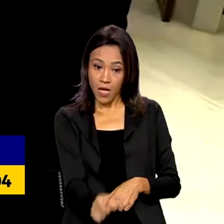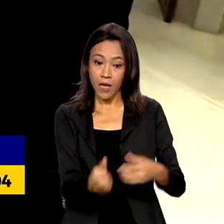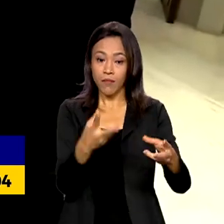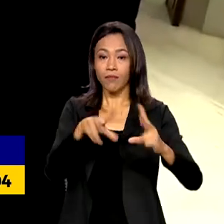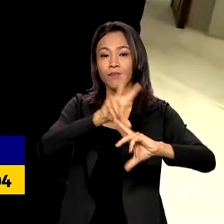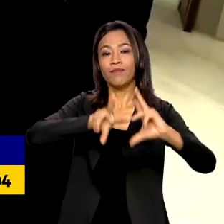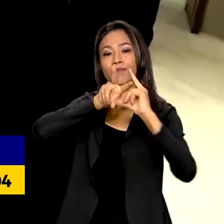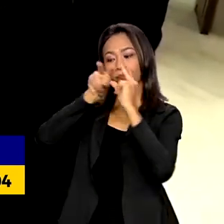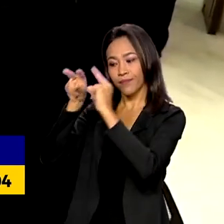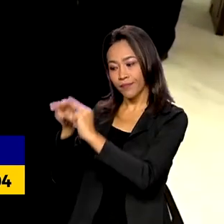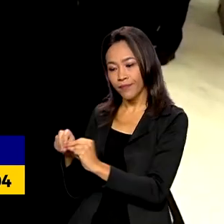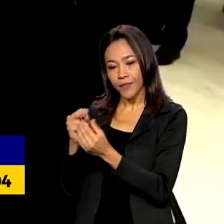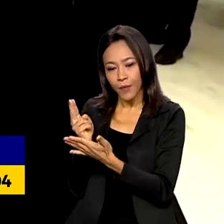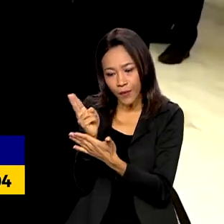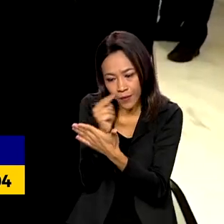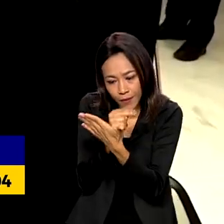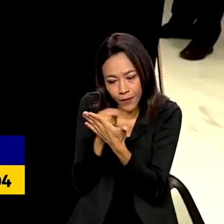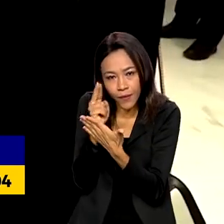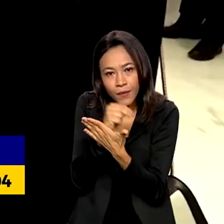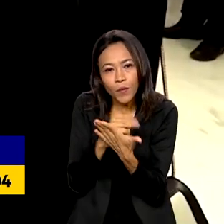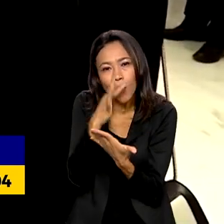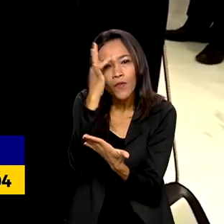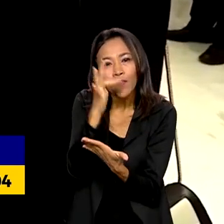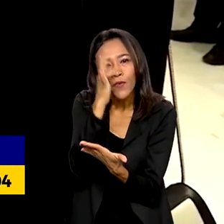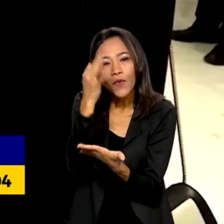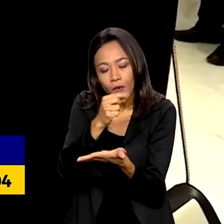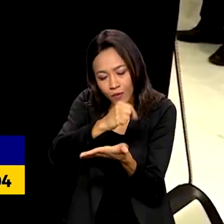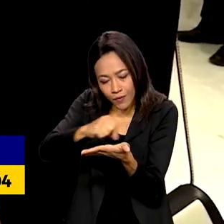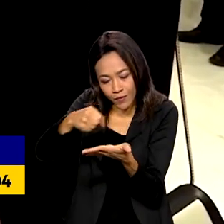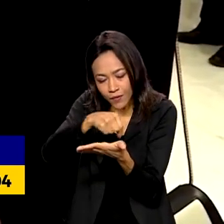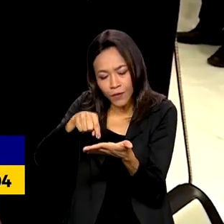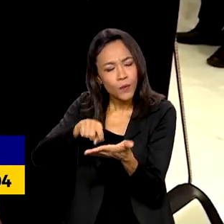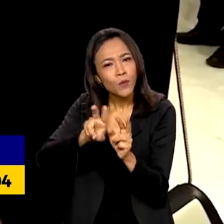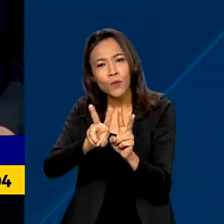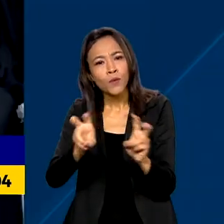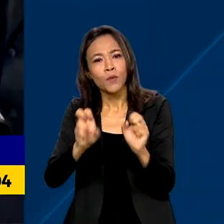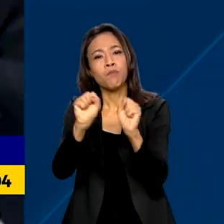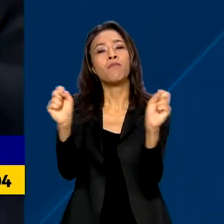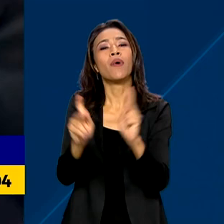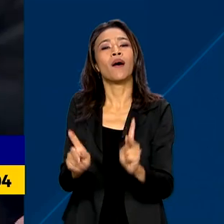Lula com uma escultura de uma flor, com dizeres sobre a paz.